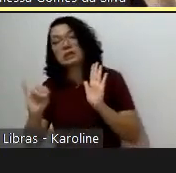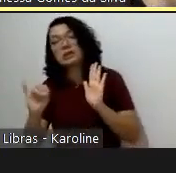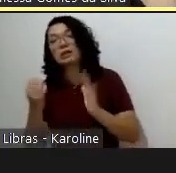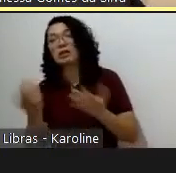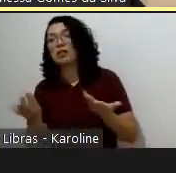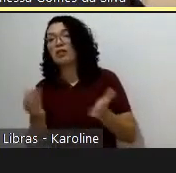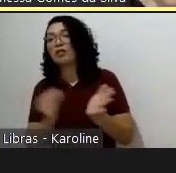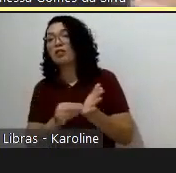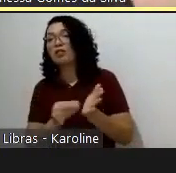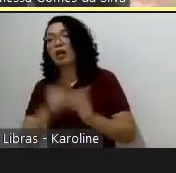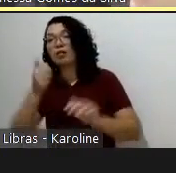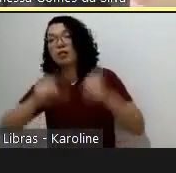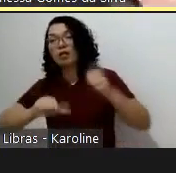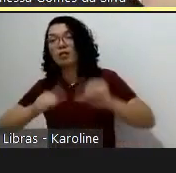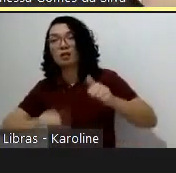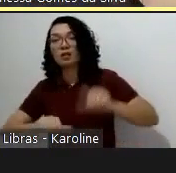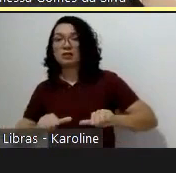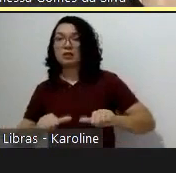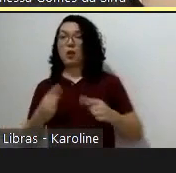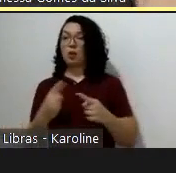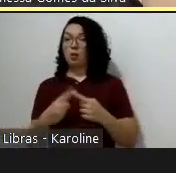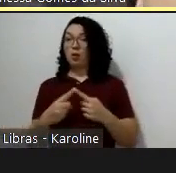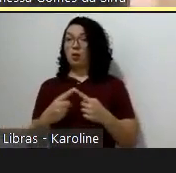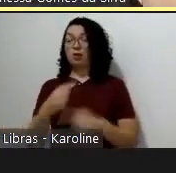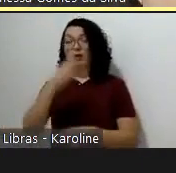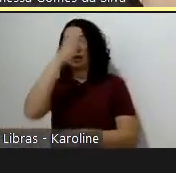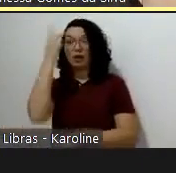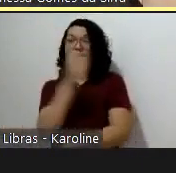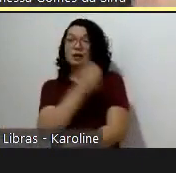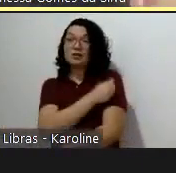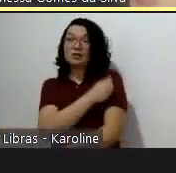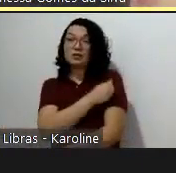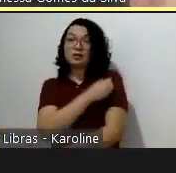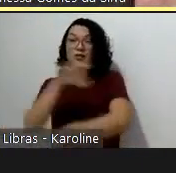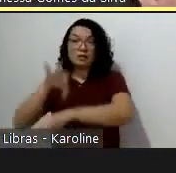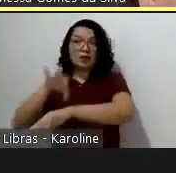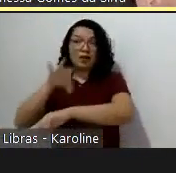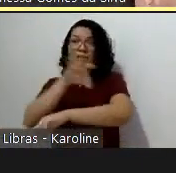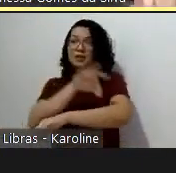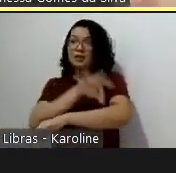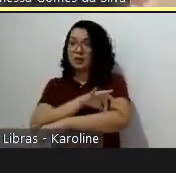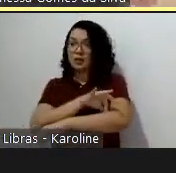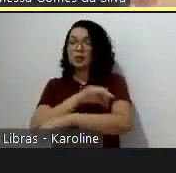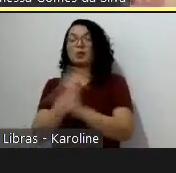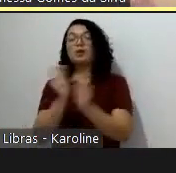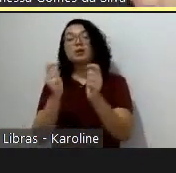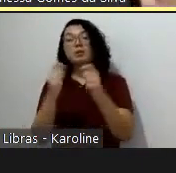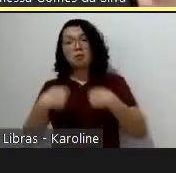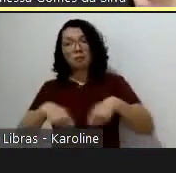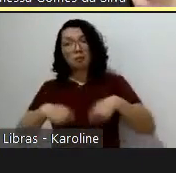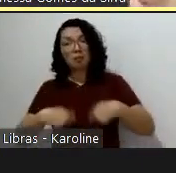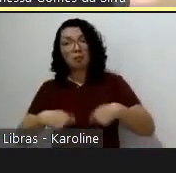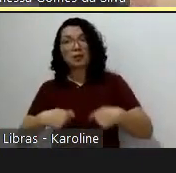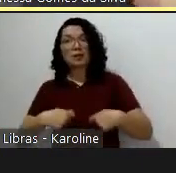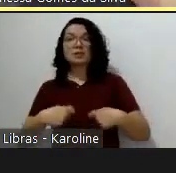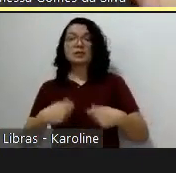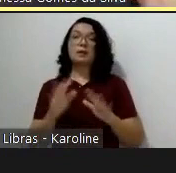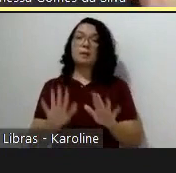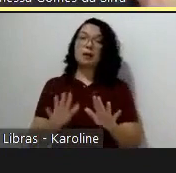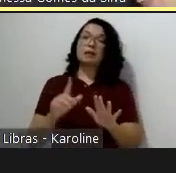estudantes de arquitetura que também têm algumas reservas a determinados, não que eles não sejam capazes, eles apenas têm por hábito,